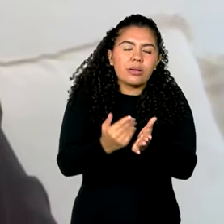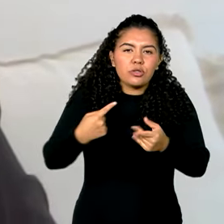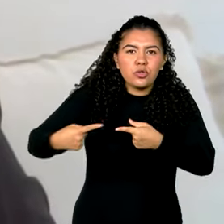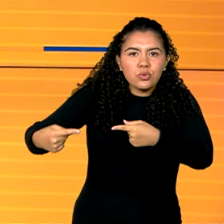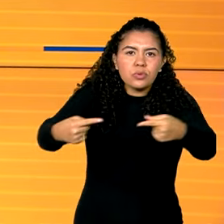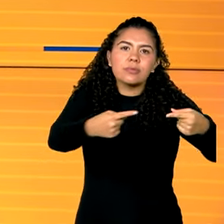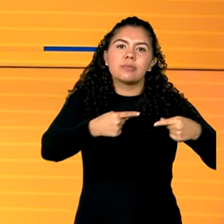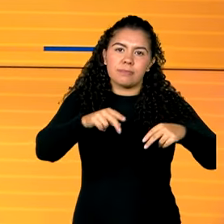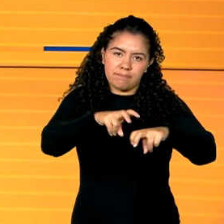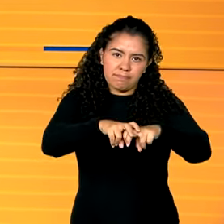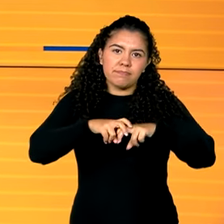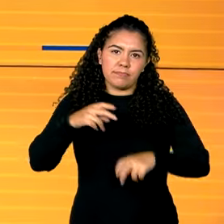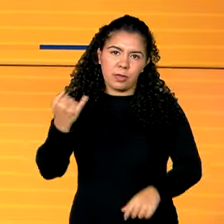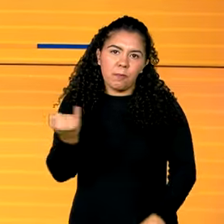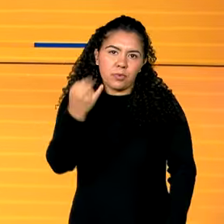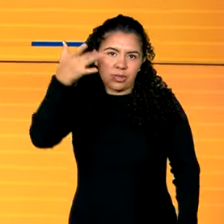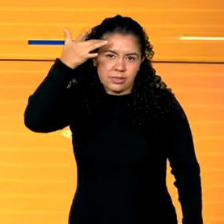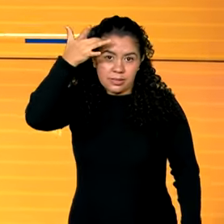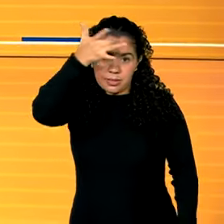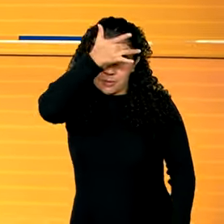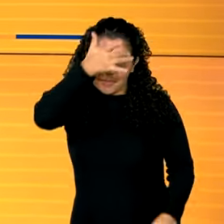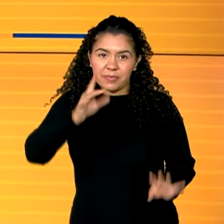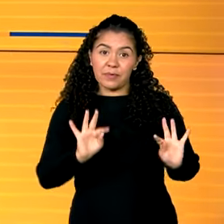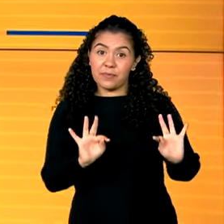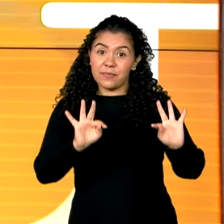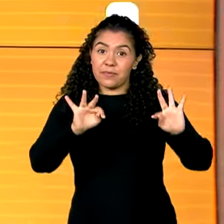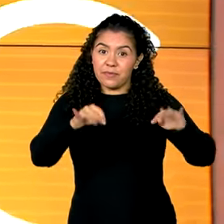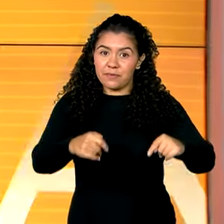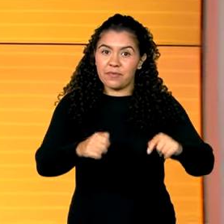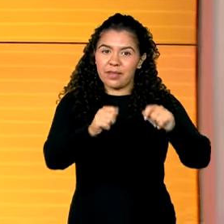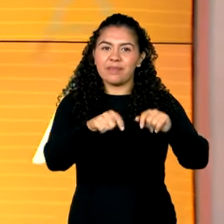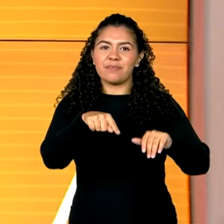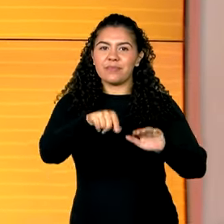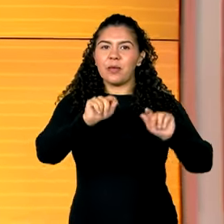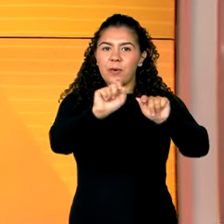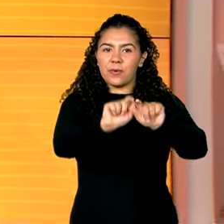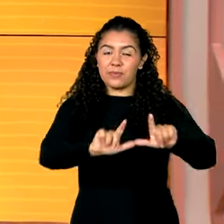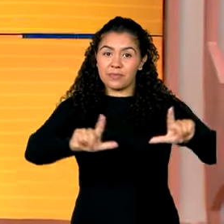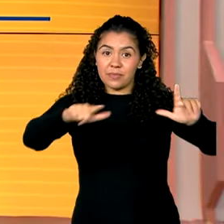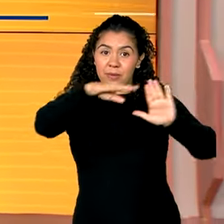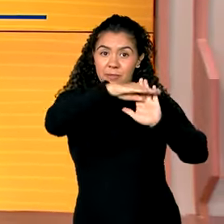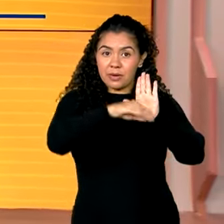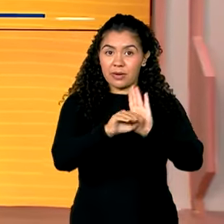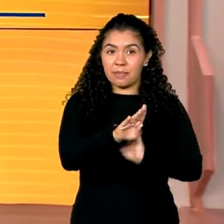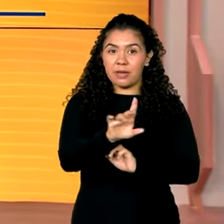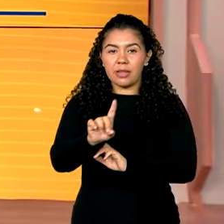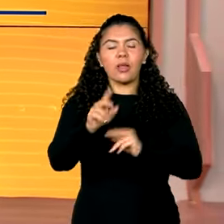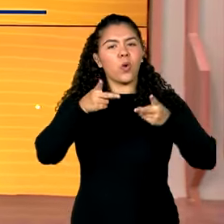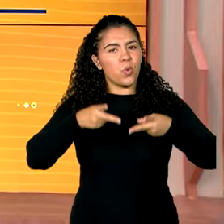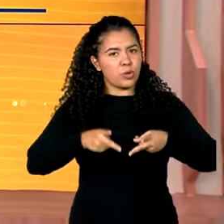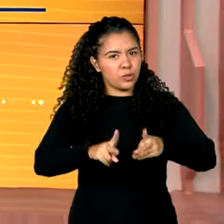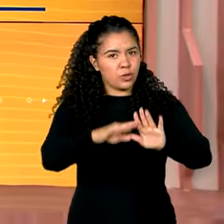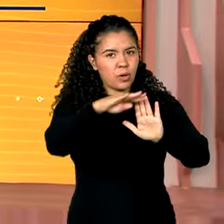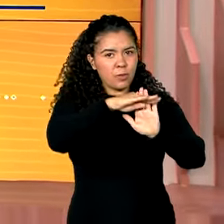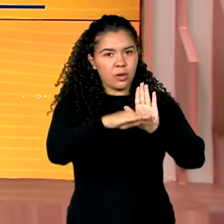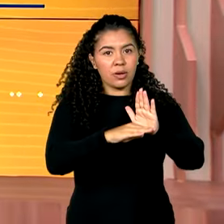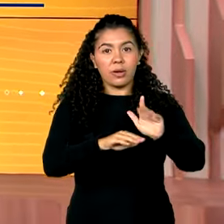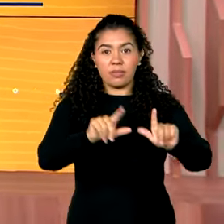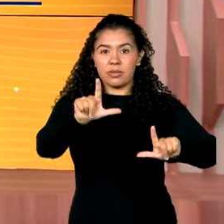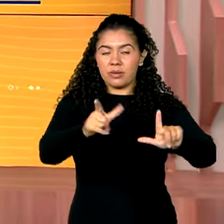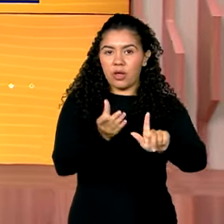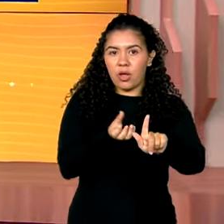ela é muito importante. É isso, então. Ponto final no Brasil no dia de hoje. Mas o canal Gov, você sabe, segue com programação mostrando